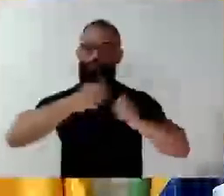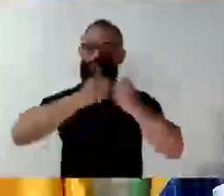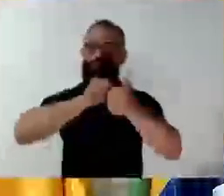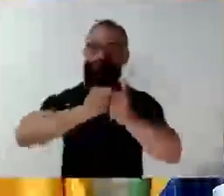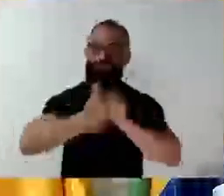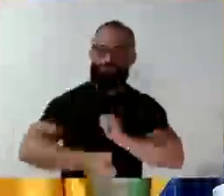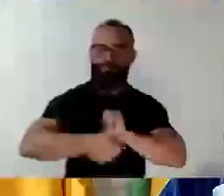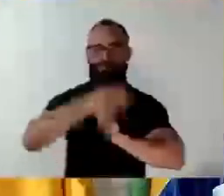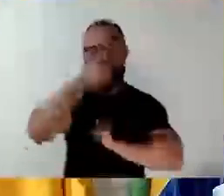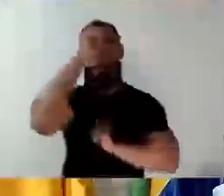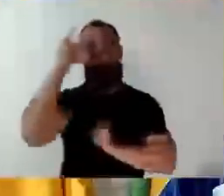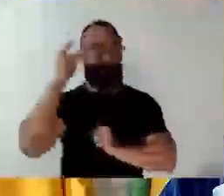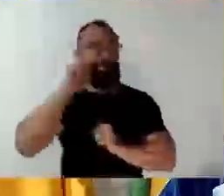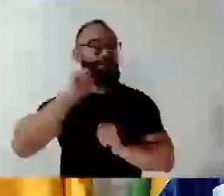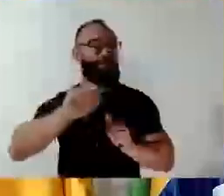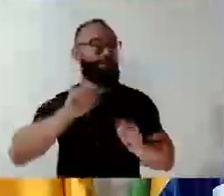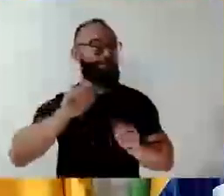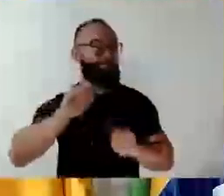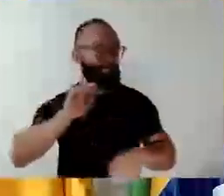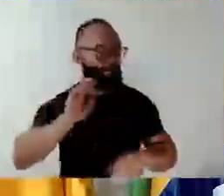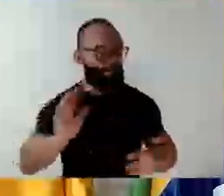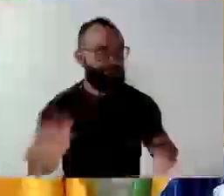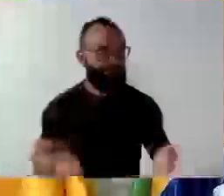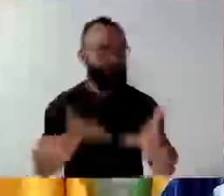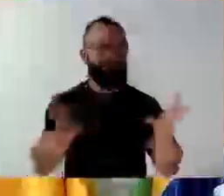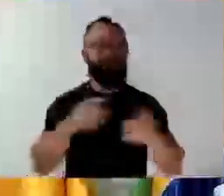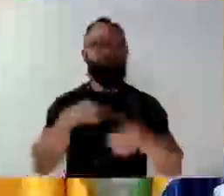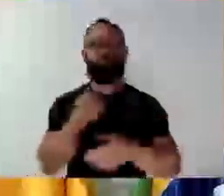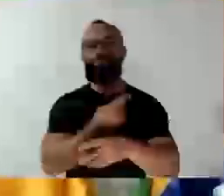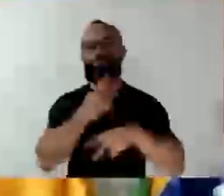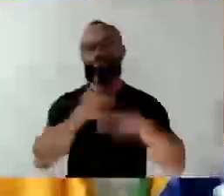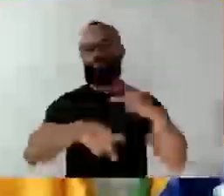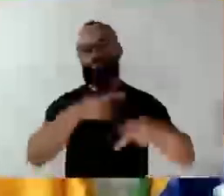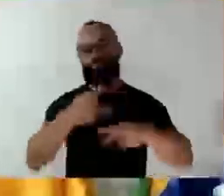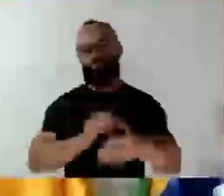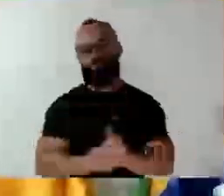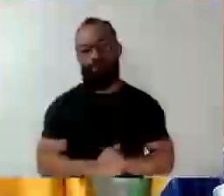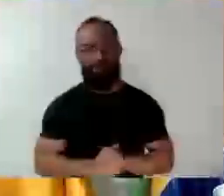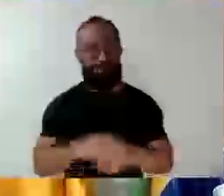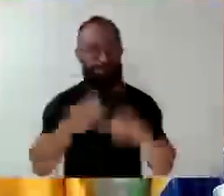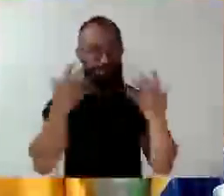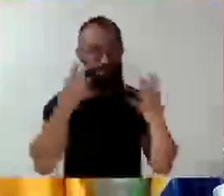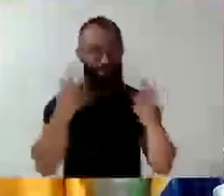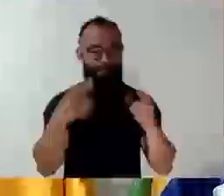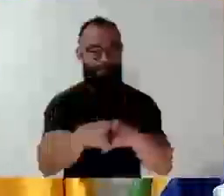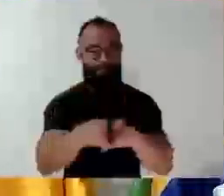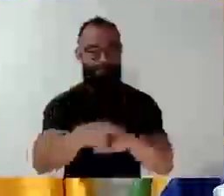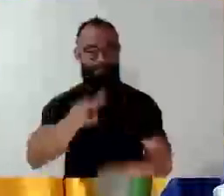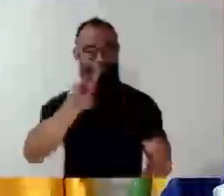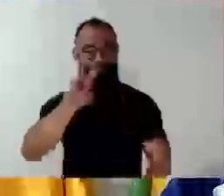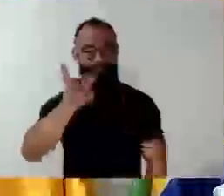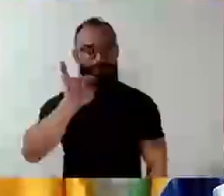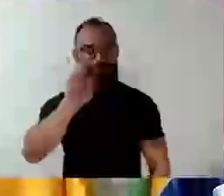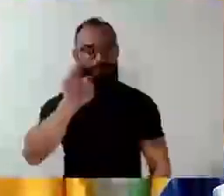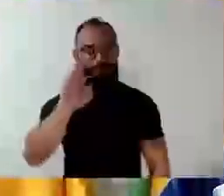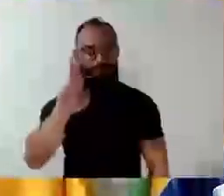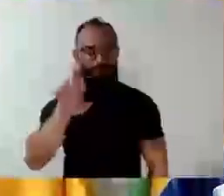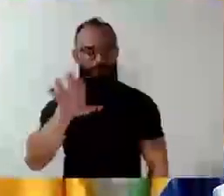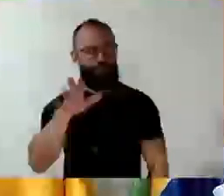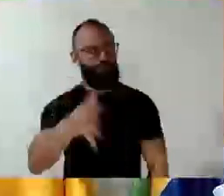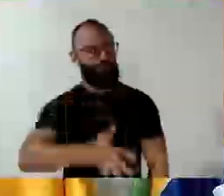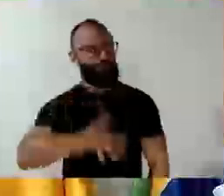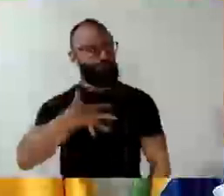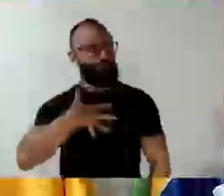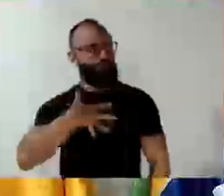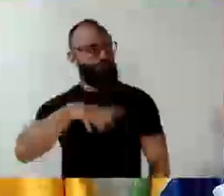engrandece a nossa população. Parabenizar o Vitinho. Satisfação enorme. Lembro ainda como se